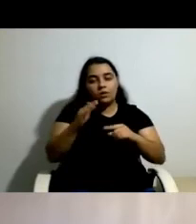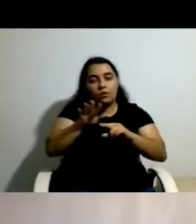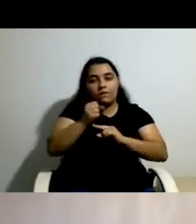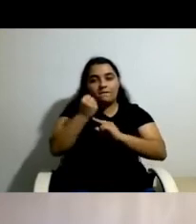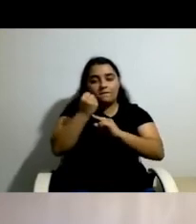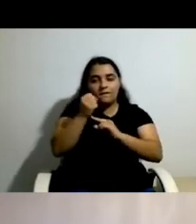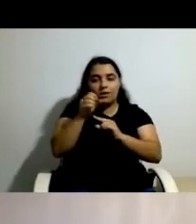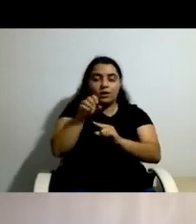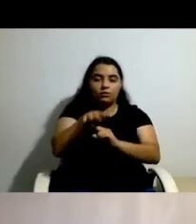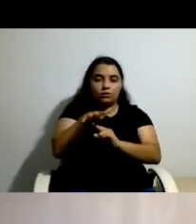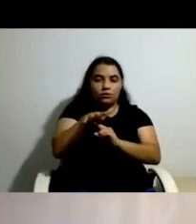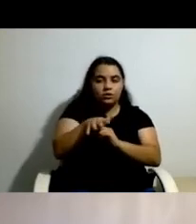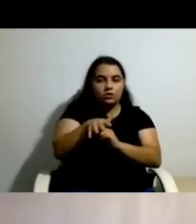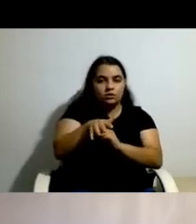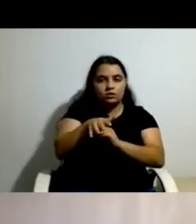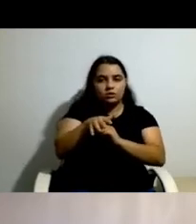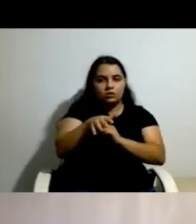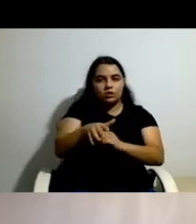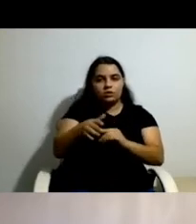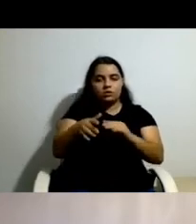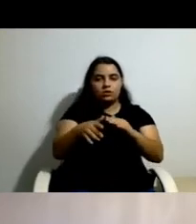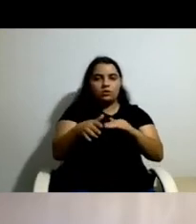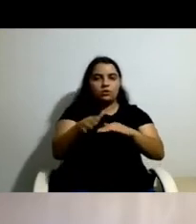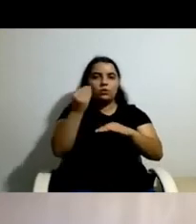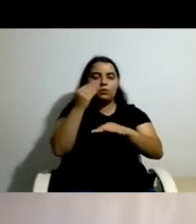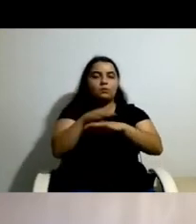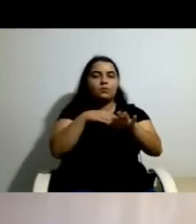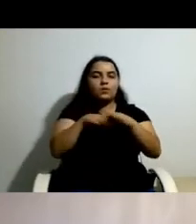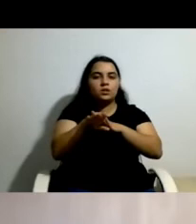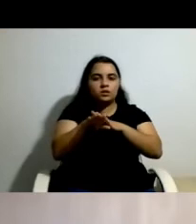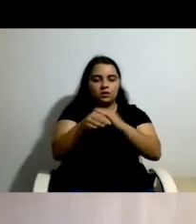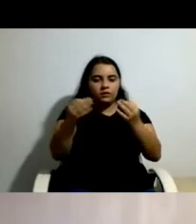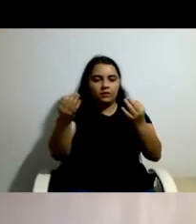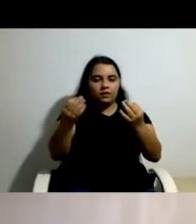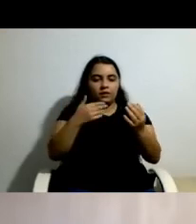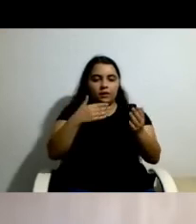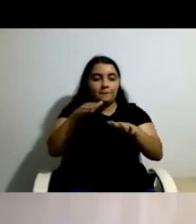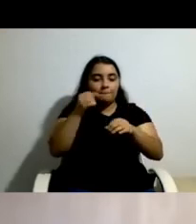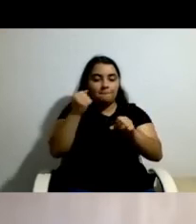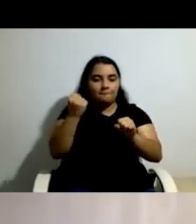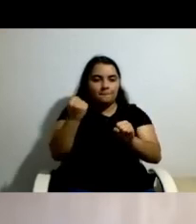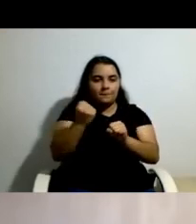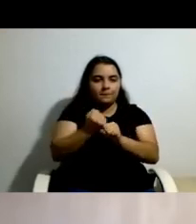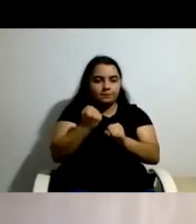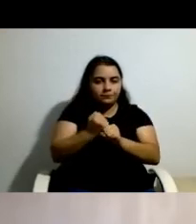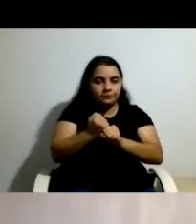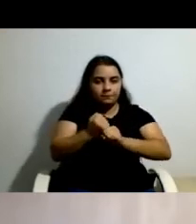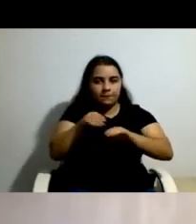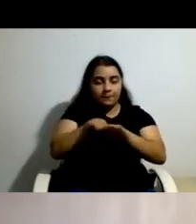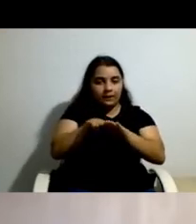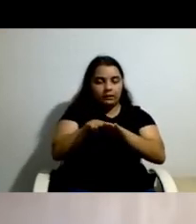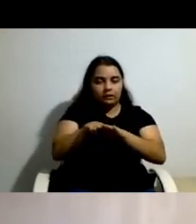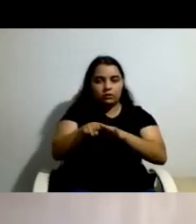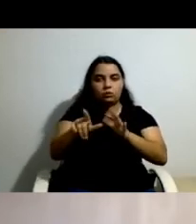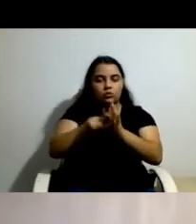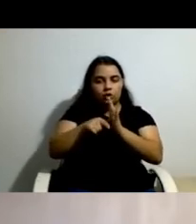financeira do projeto e que justificaram, aliás, que foram um dos fatores que motivou o seu prolongamento pelo facto